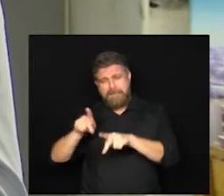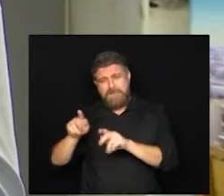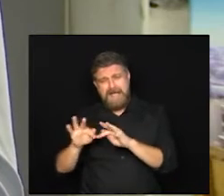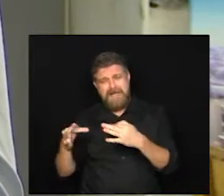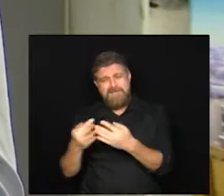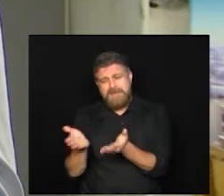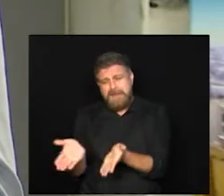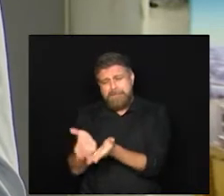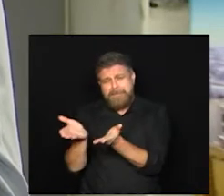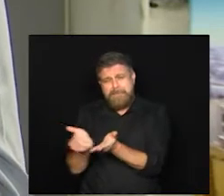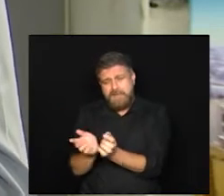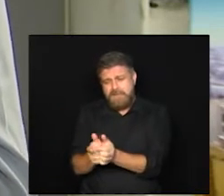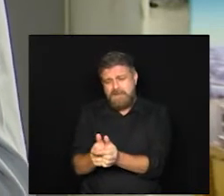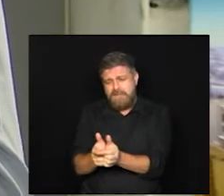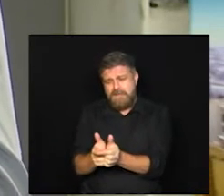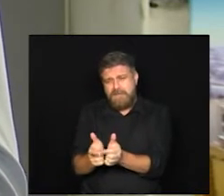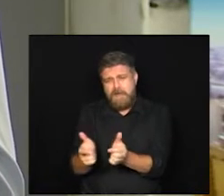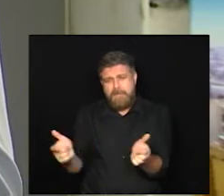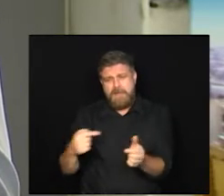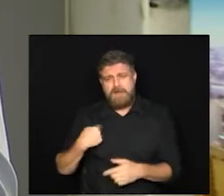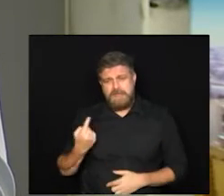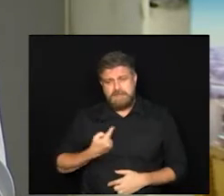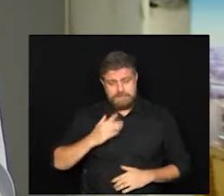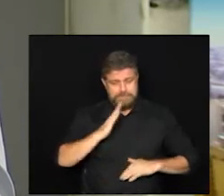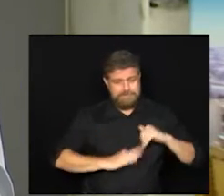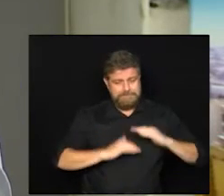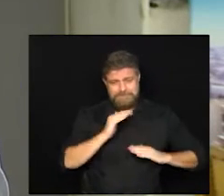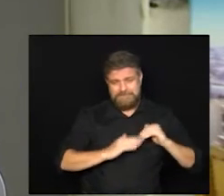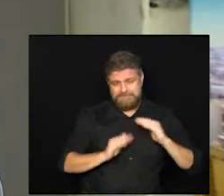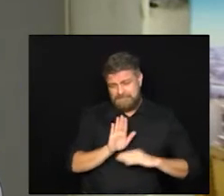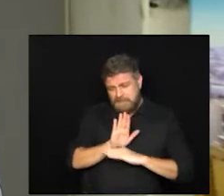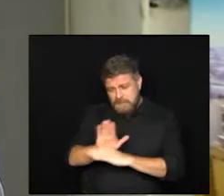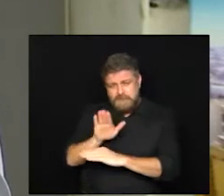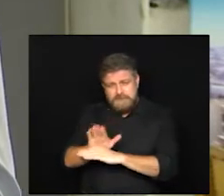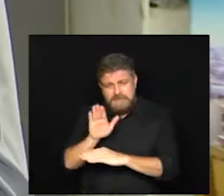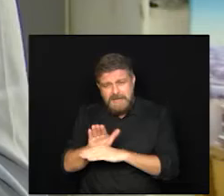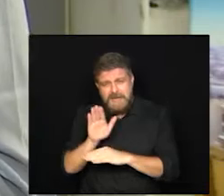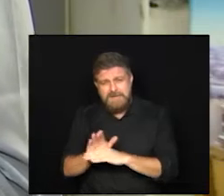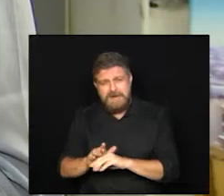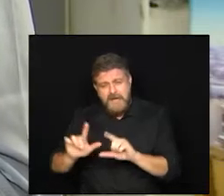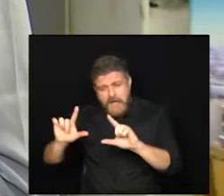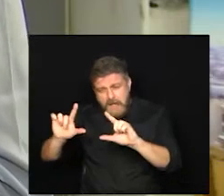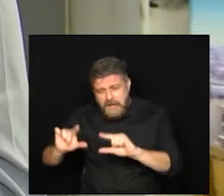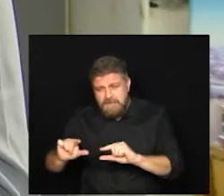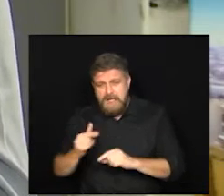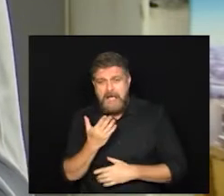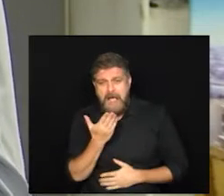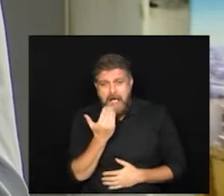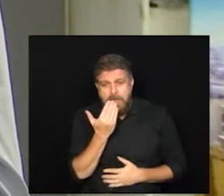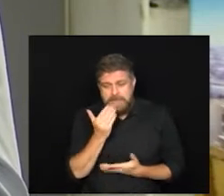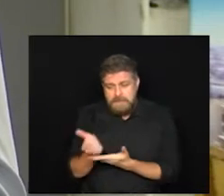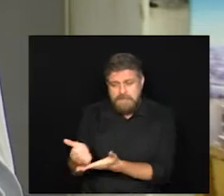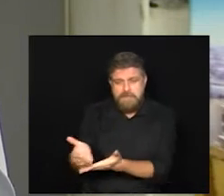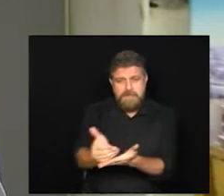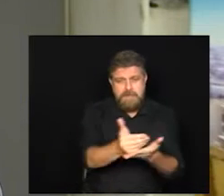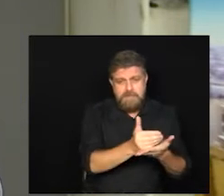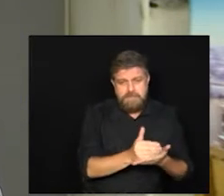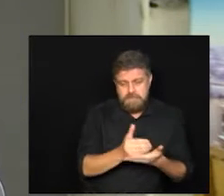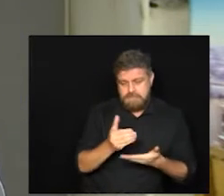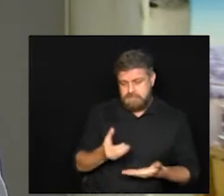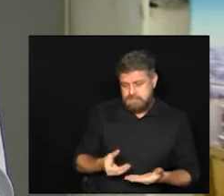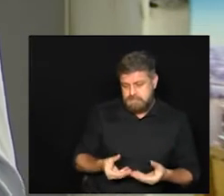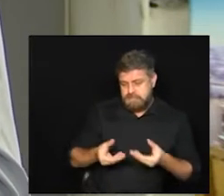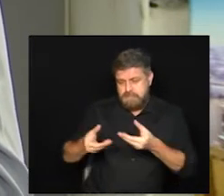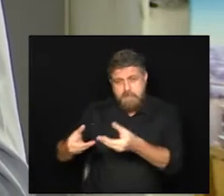em Campinas nós temos que fazer essas ações para minimizar para poder arrecadar alimentos para quem está passando uma situação